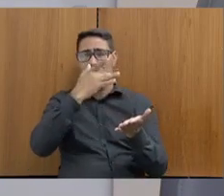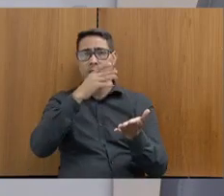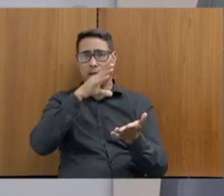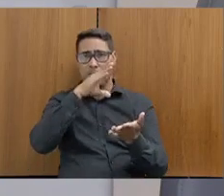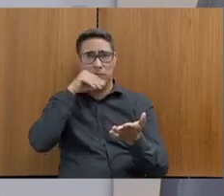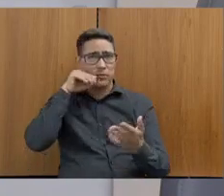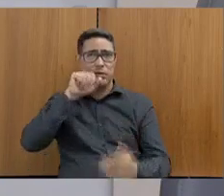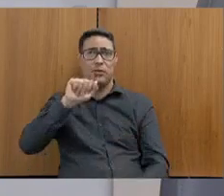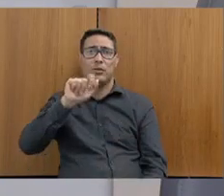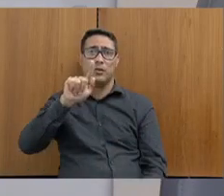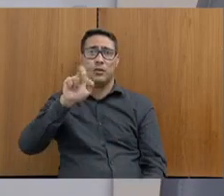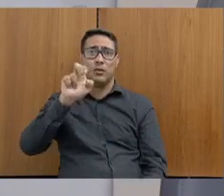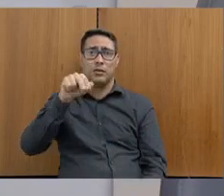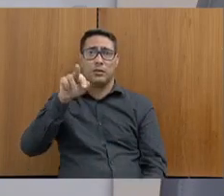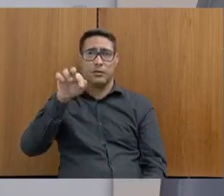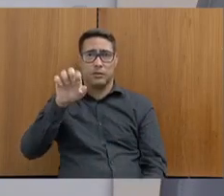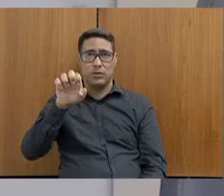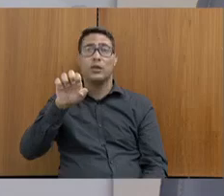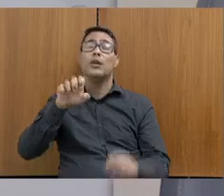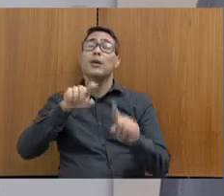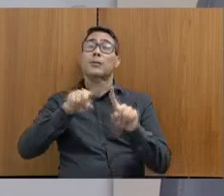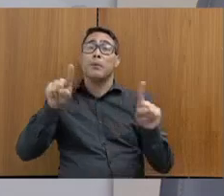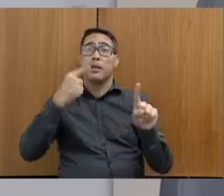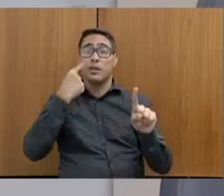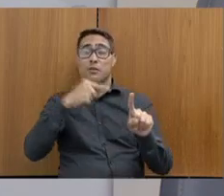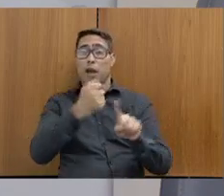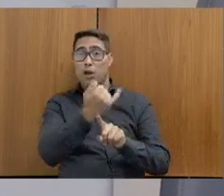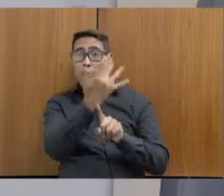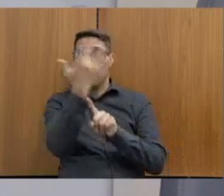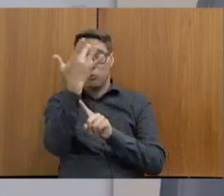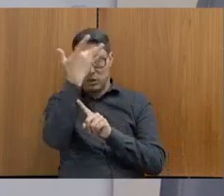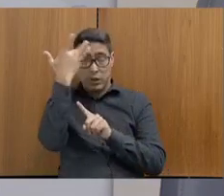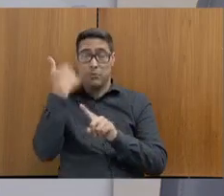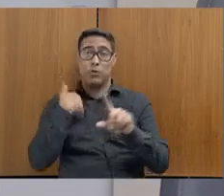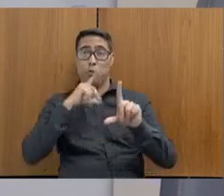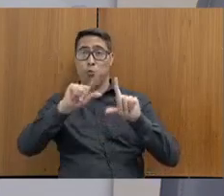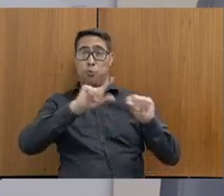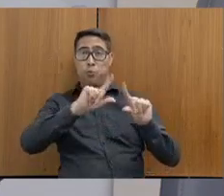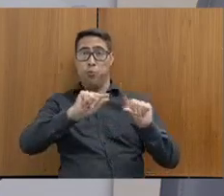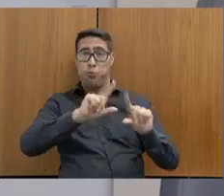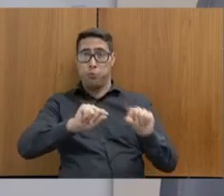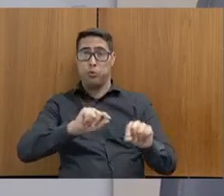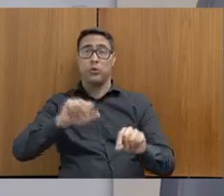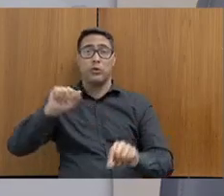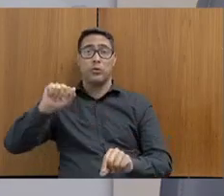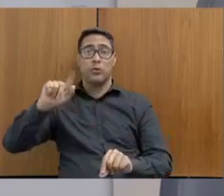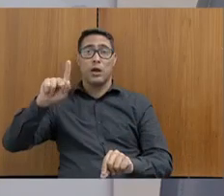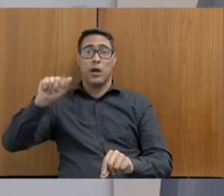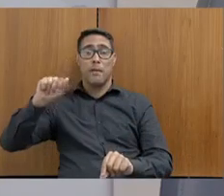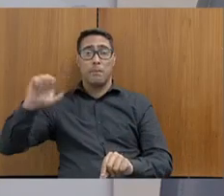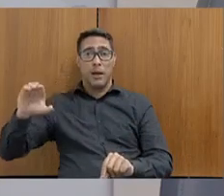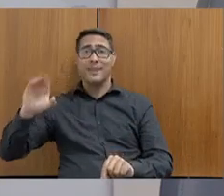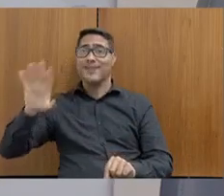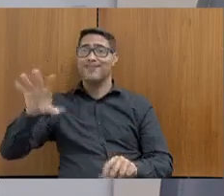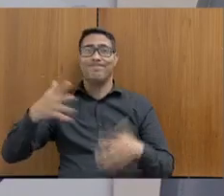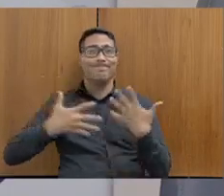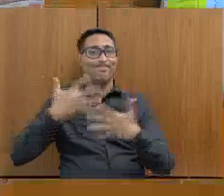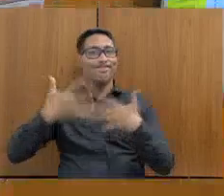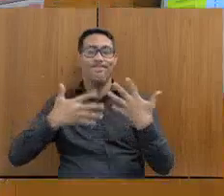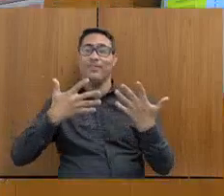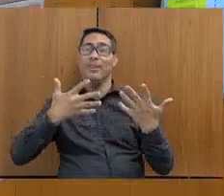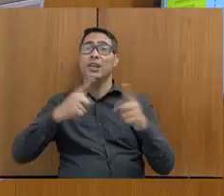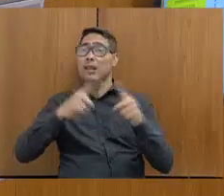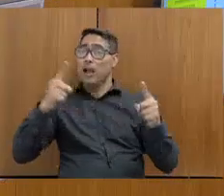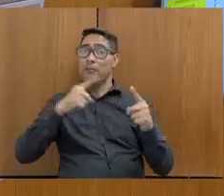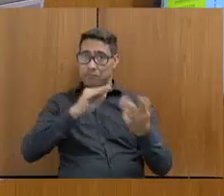por exemplo, ainda com a ausência do agente, quando você olha o número de fuga ou rebelião em a PAC, então, é indiscutível. Três vezes. Mesmo com a ausência